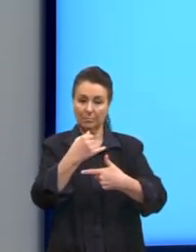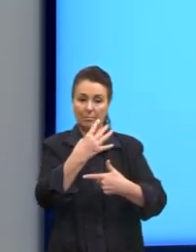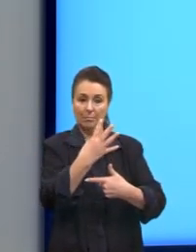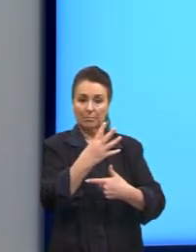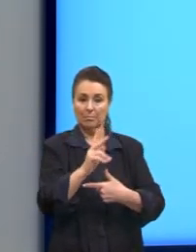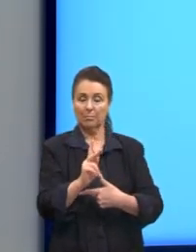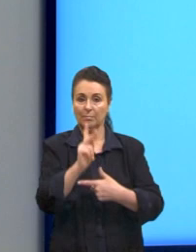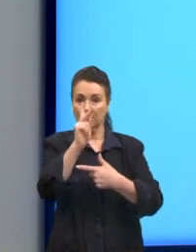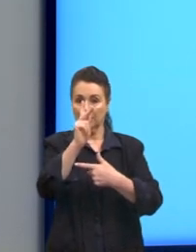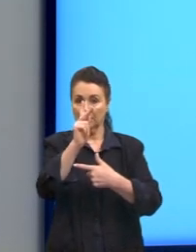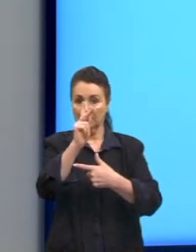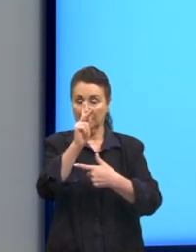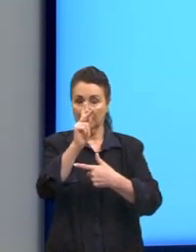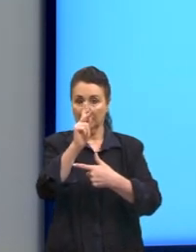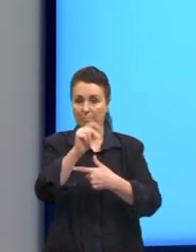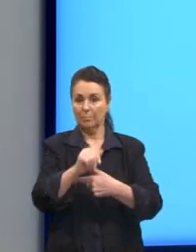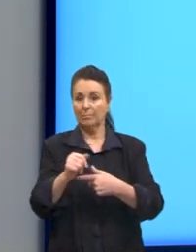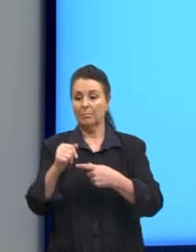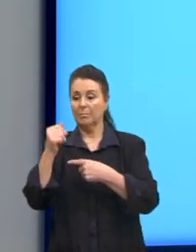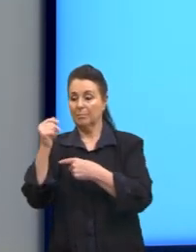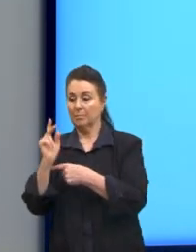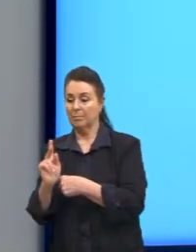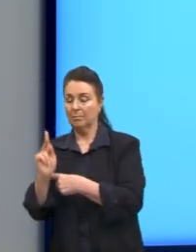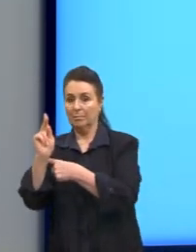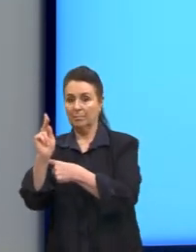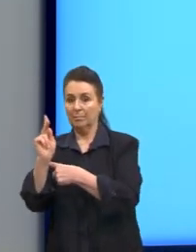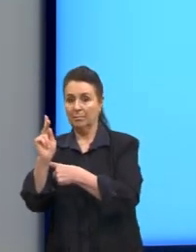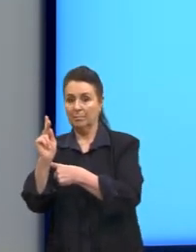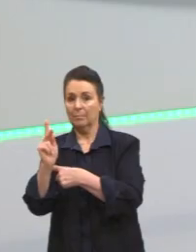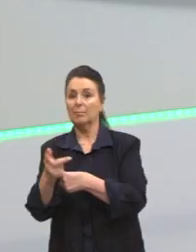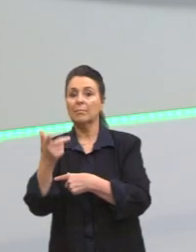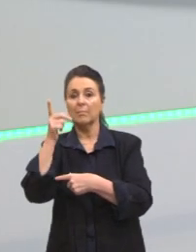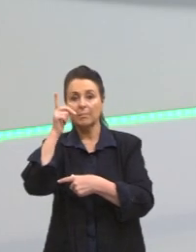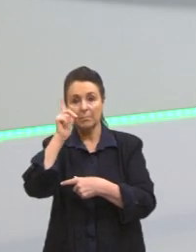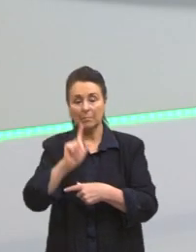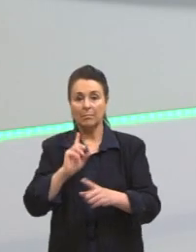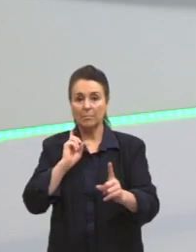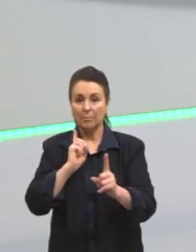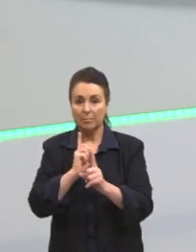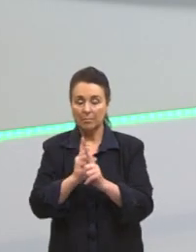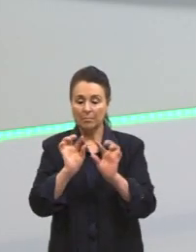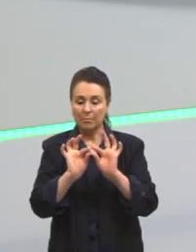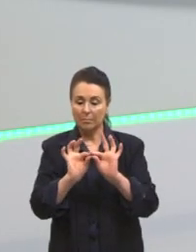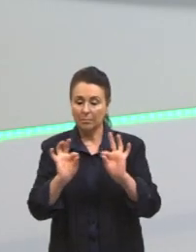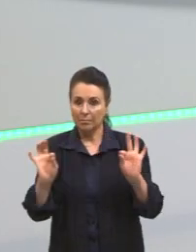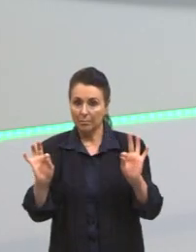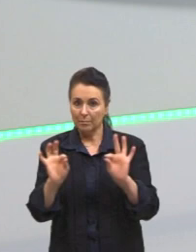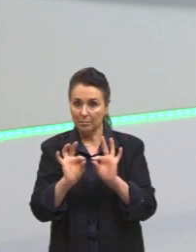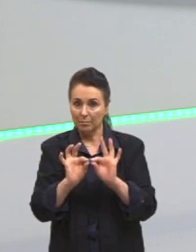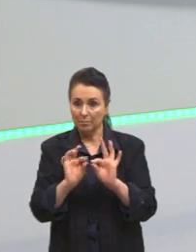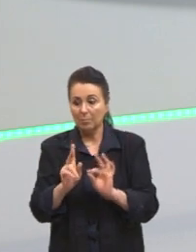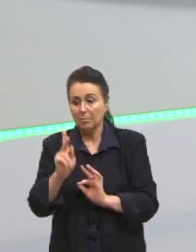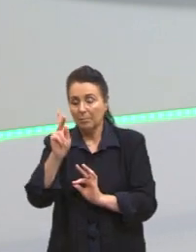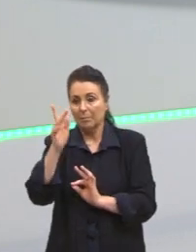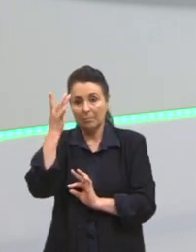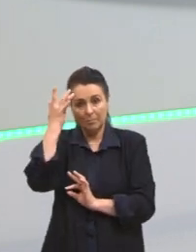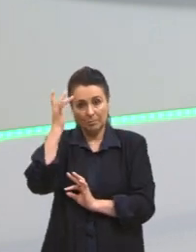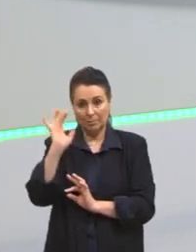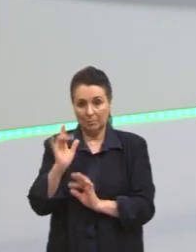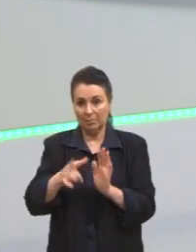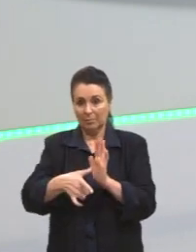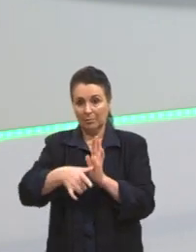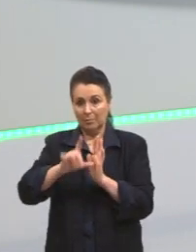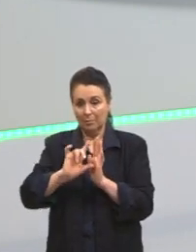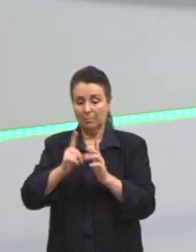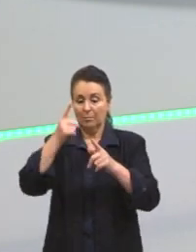4K está para K. E aí, a gente consegue determinar aquela medida ali, que nós chamamos de K, né? Nós